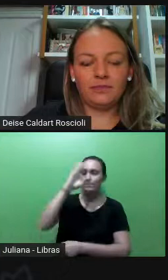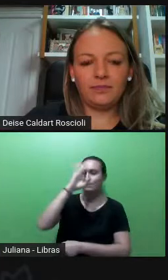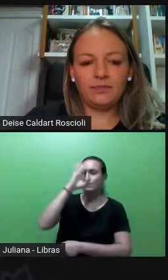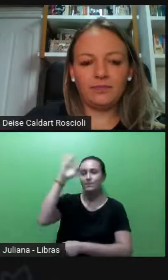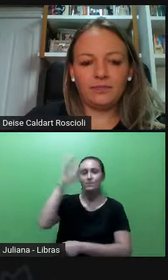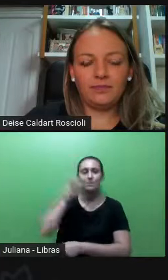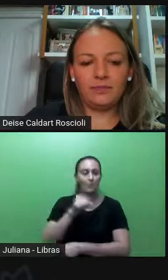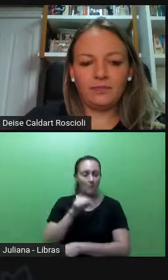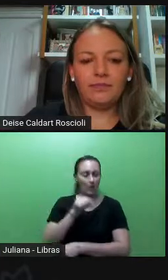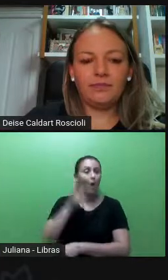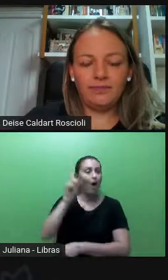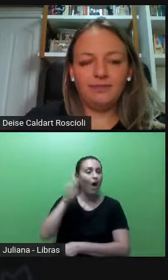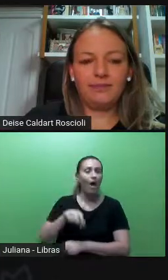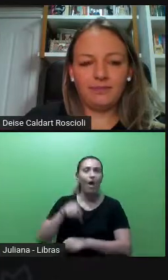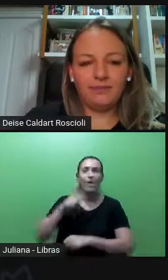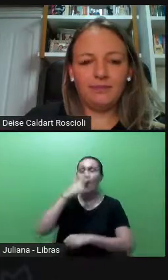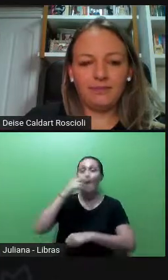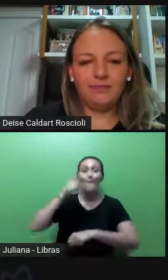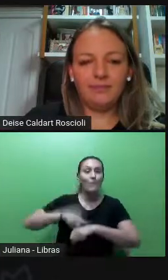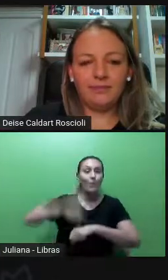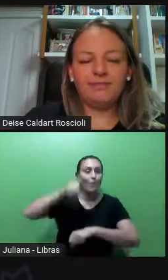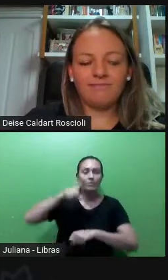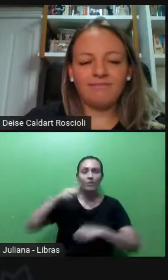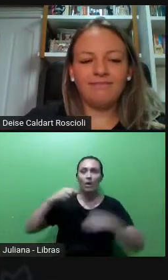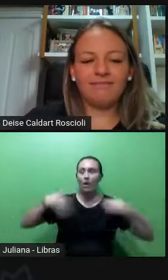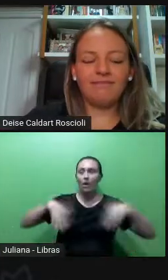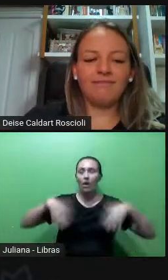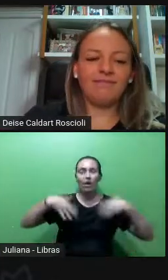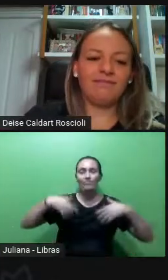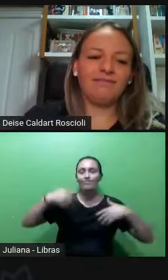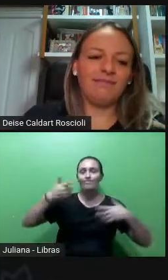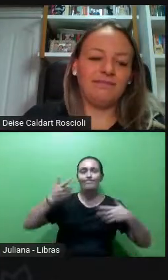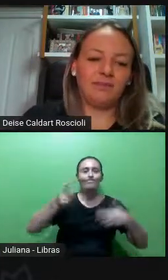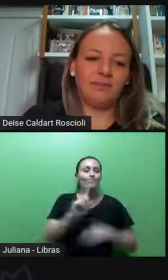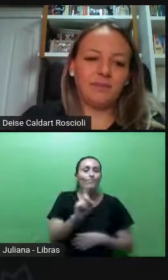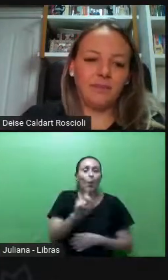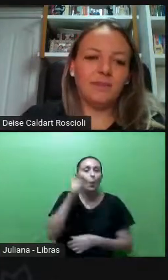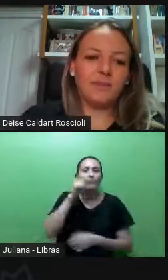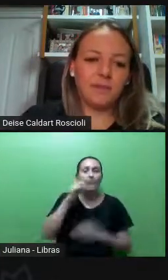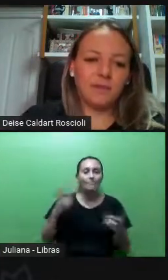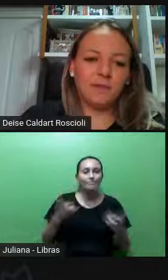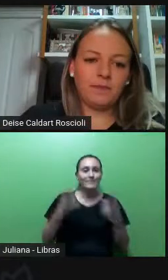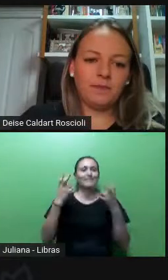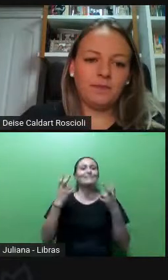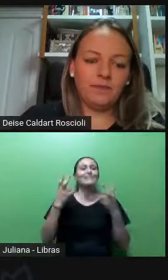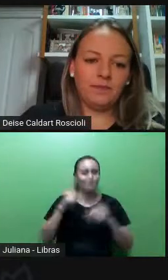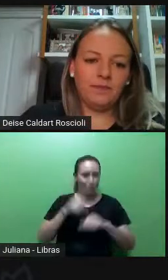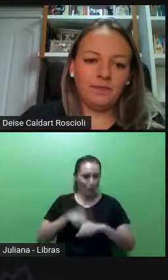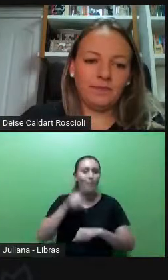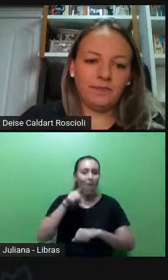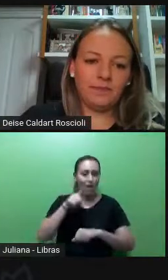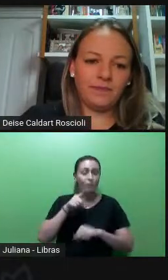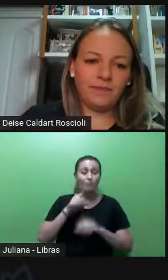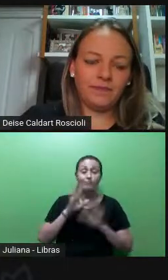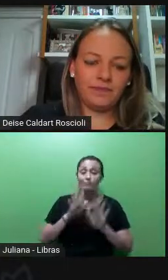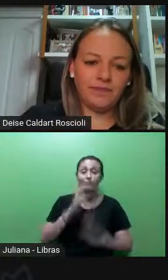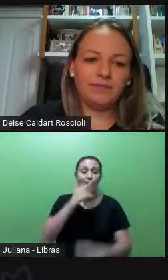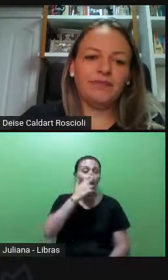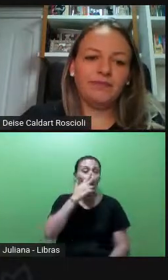tão fortes que naquele momento a pessoa não consegue reagir. E a mesma coisa nós como mulheres,